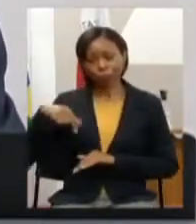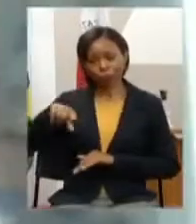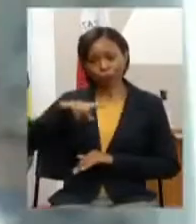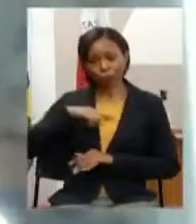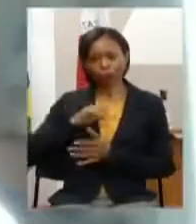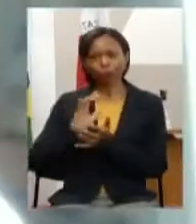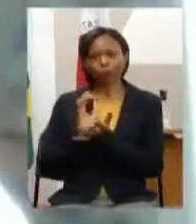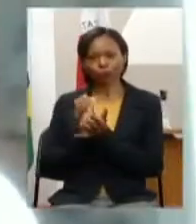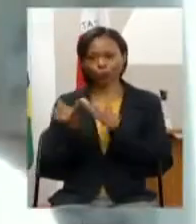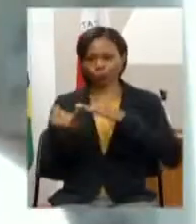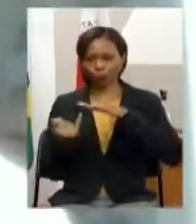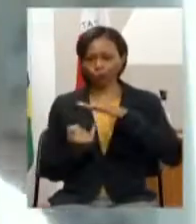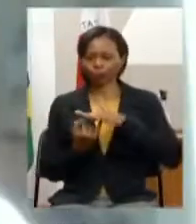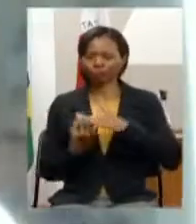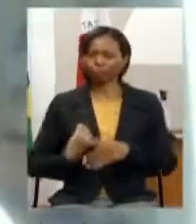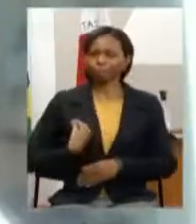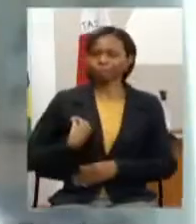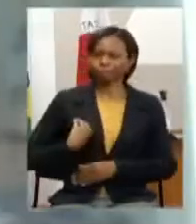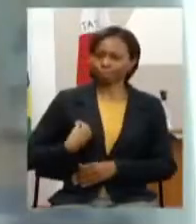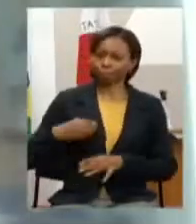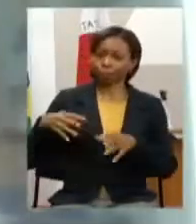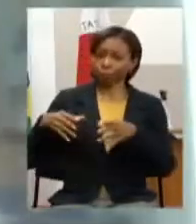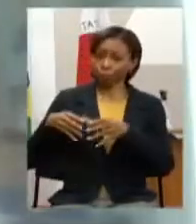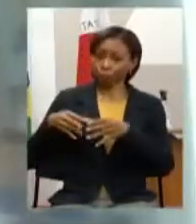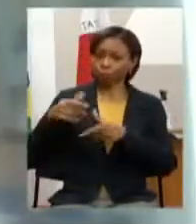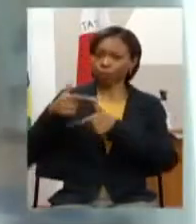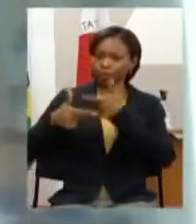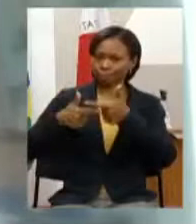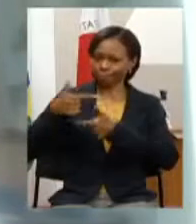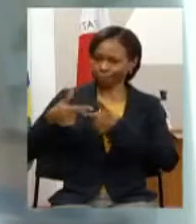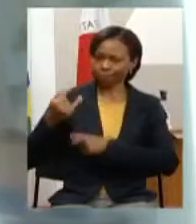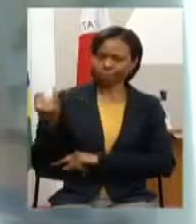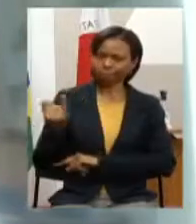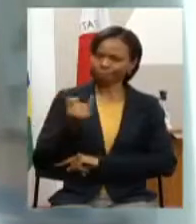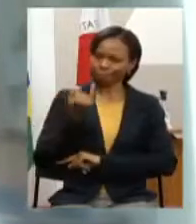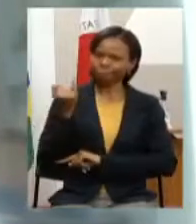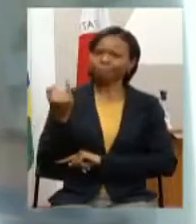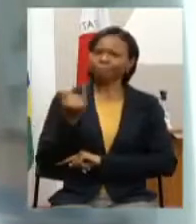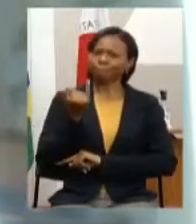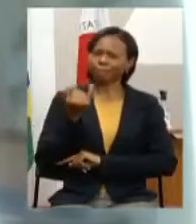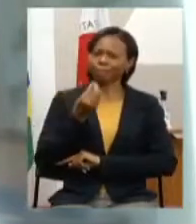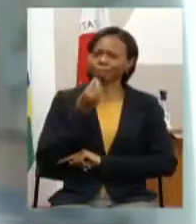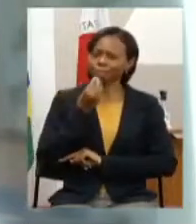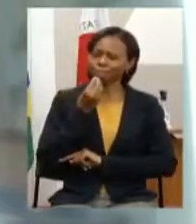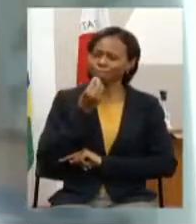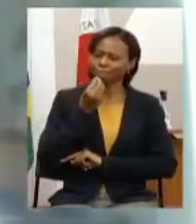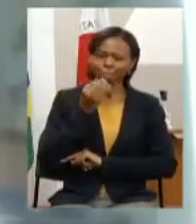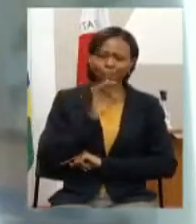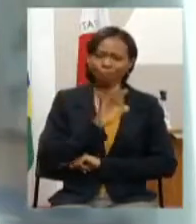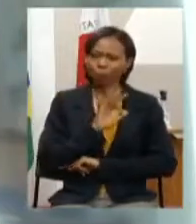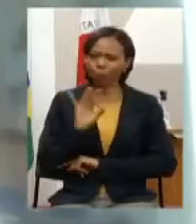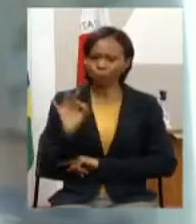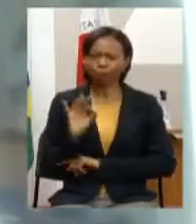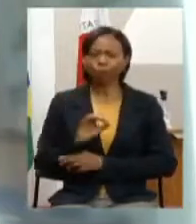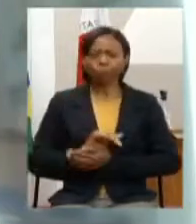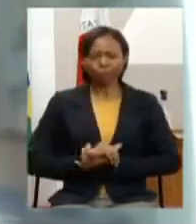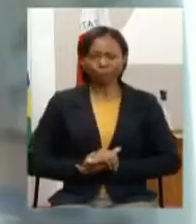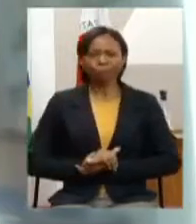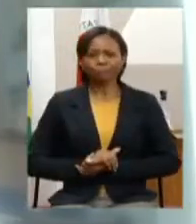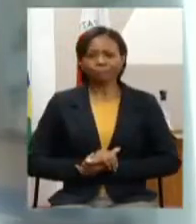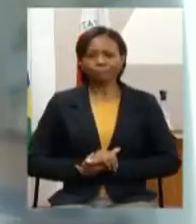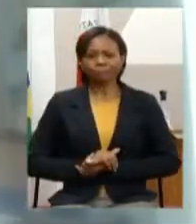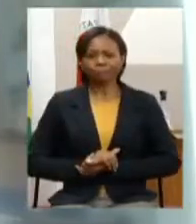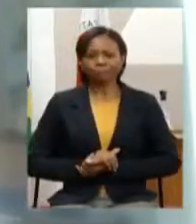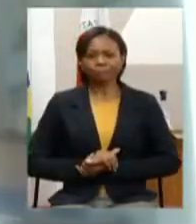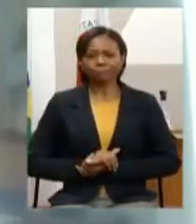participando desse grupo desse trabalho tão importante com uma profundidade enorme em que a gente